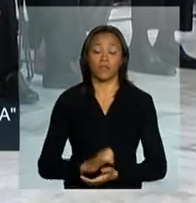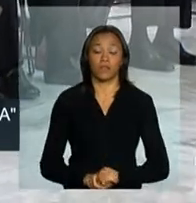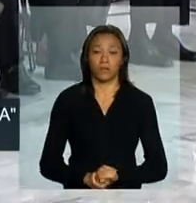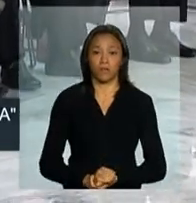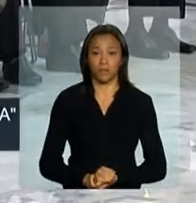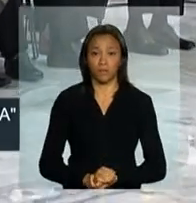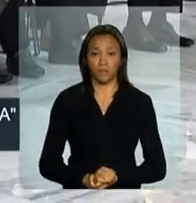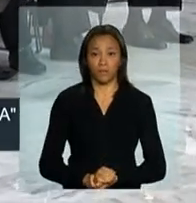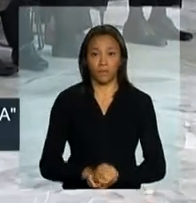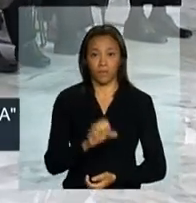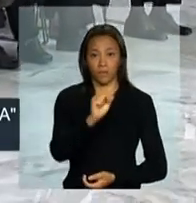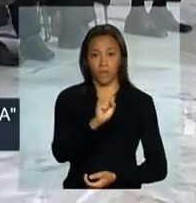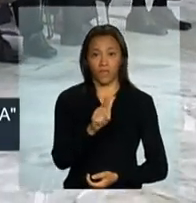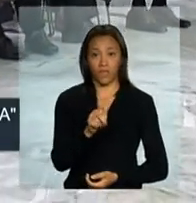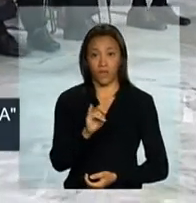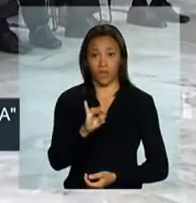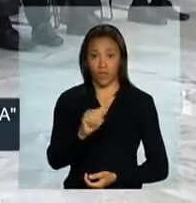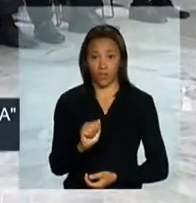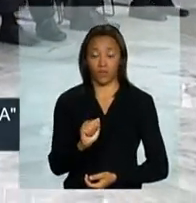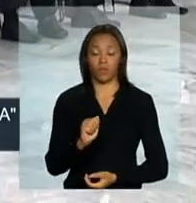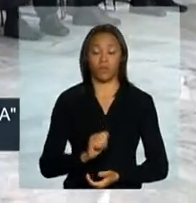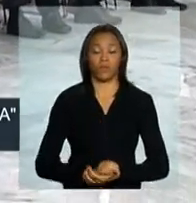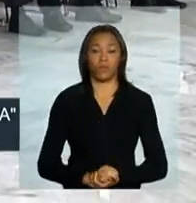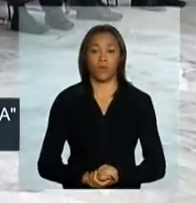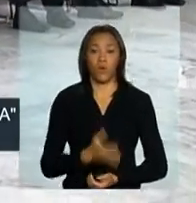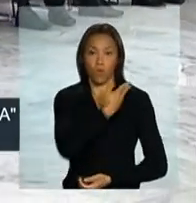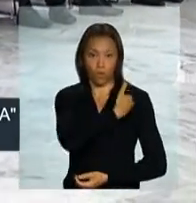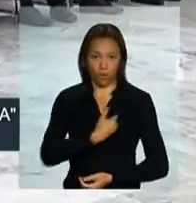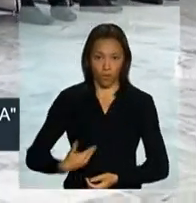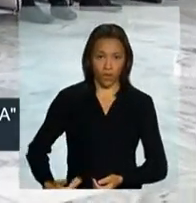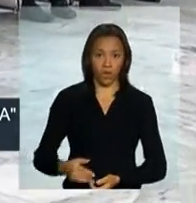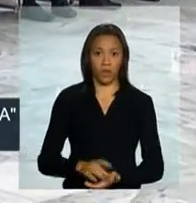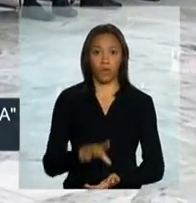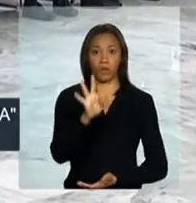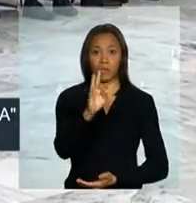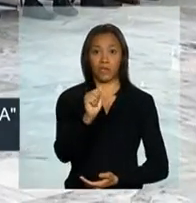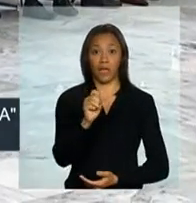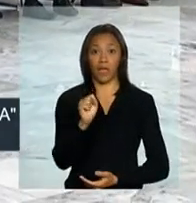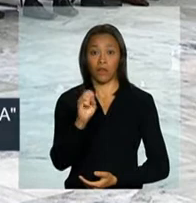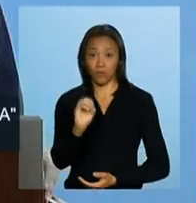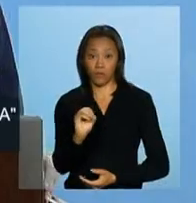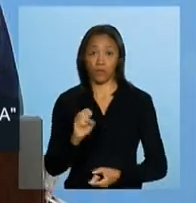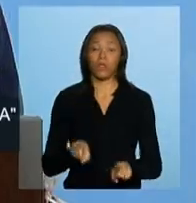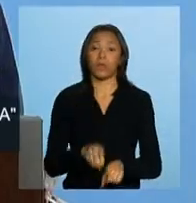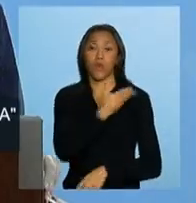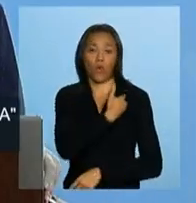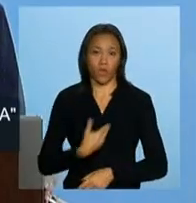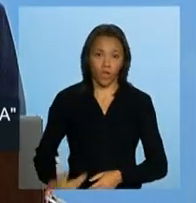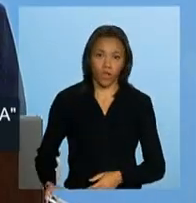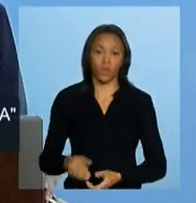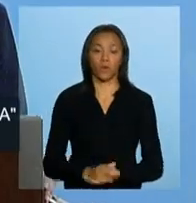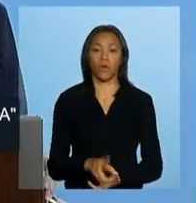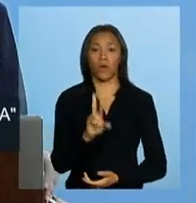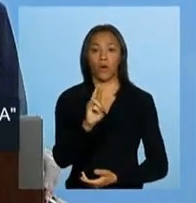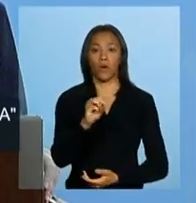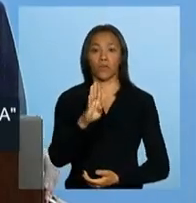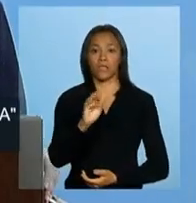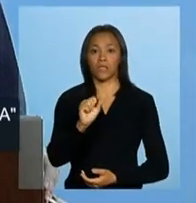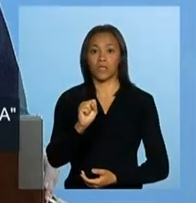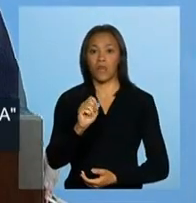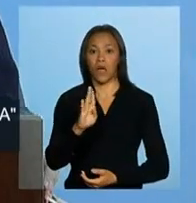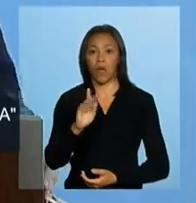Sérgio Cabral, governador Tarso Genro, governadora Rosalba Cialini,